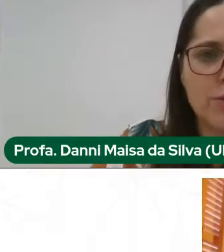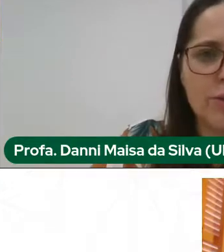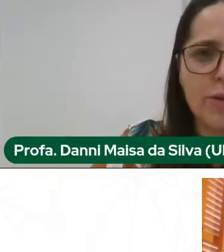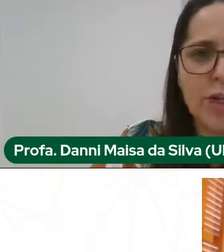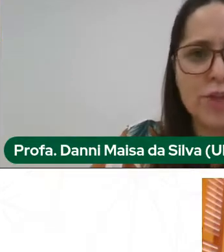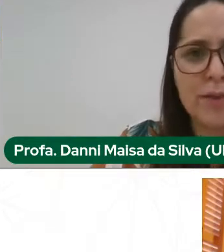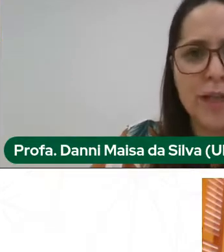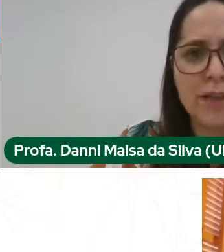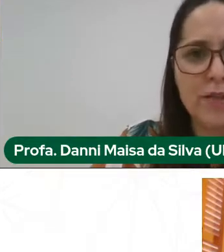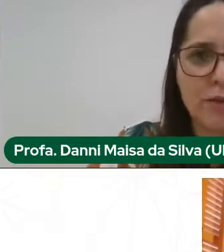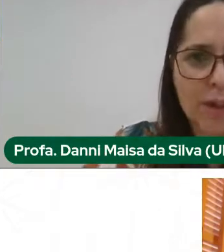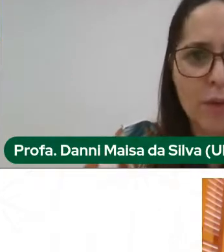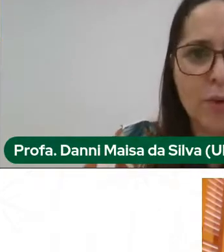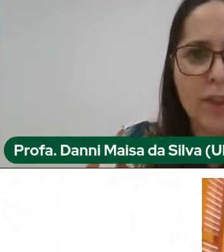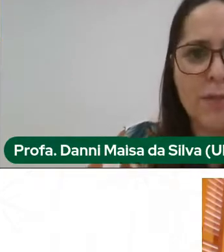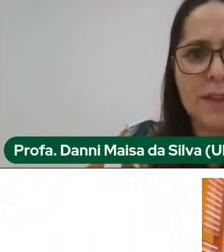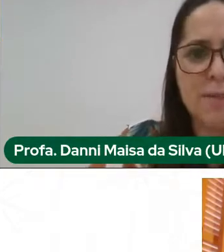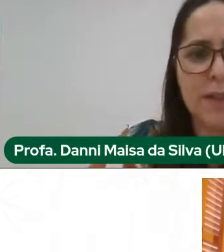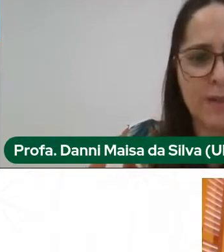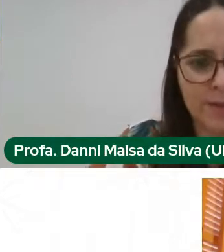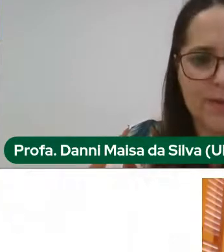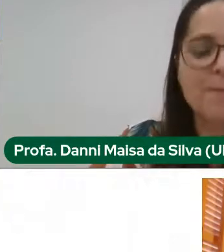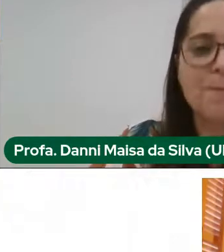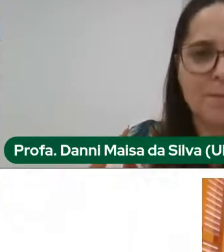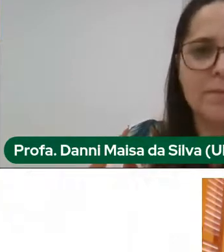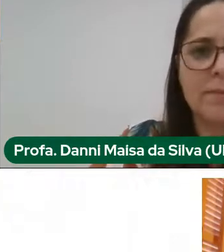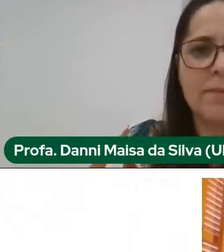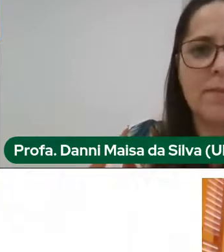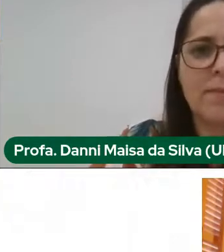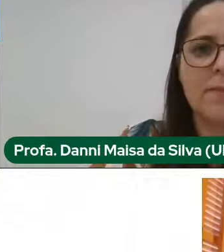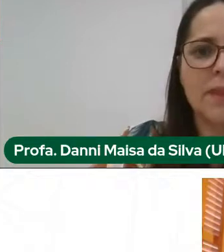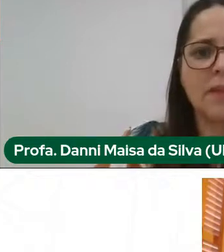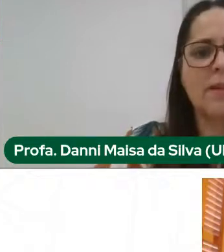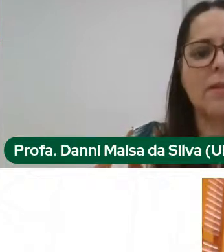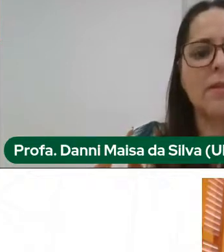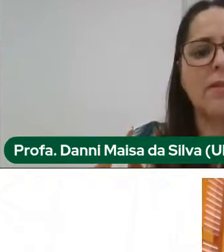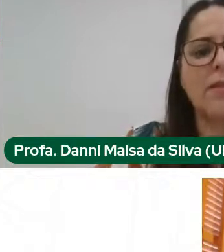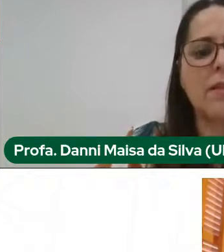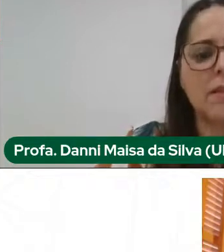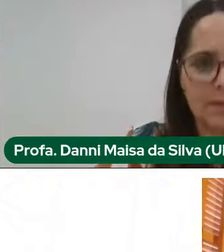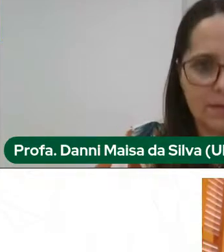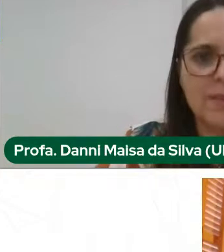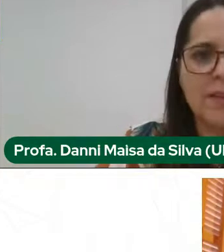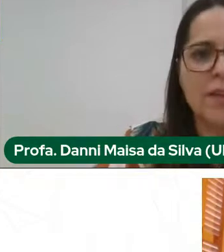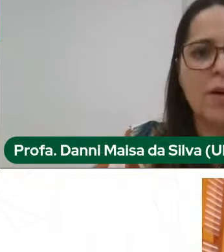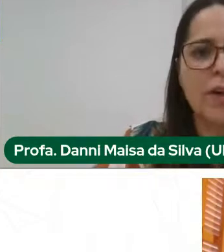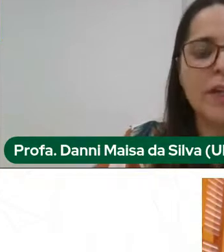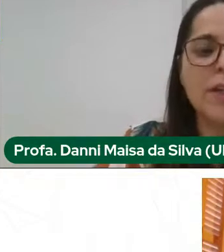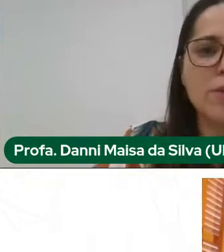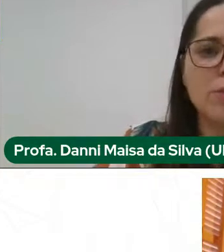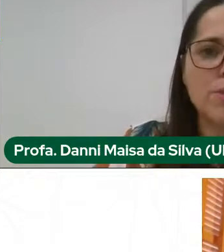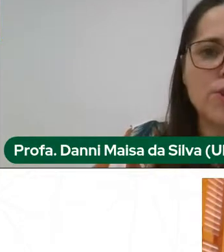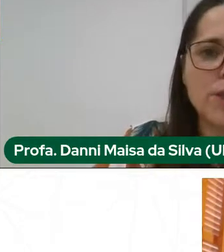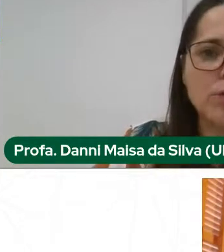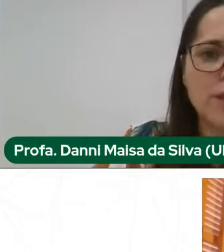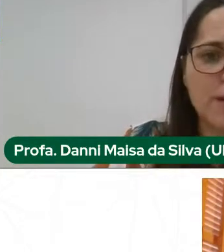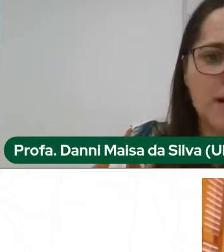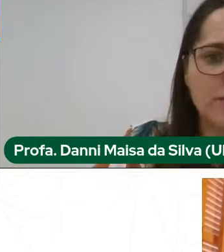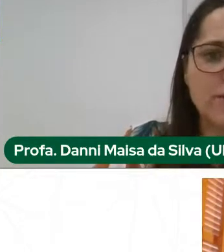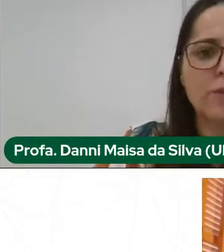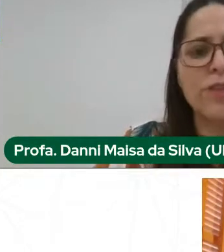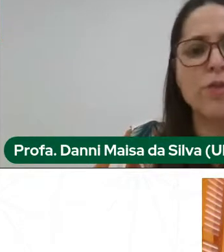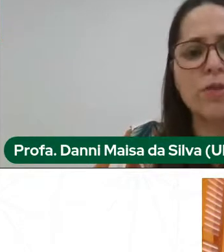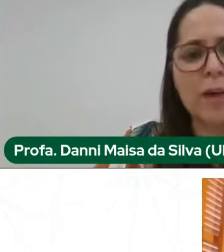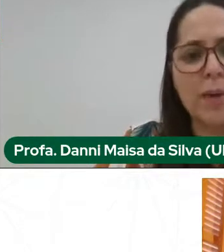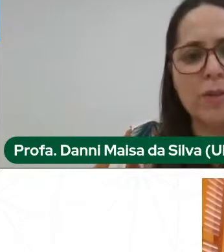Já melhorou, eu acho, Brenda, só falar um pouquinho mais perto. Vou fazer o compartilhamento. Ok? Então, vamos para o segundo